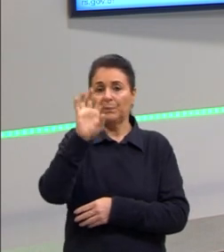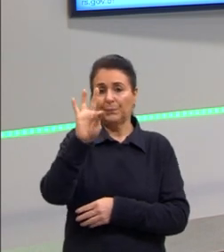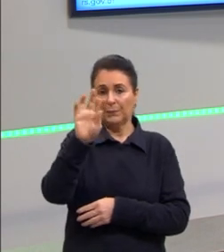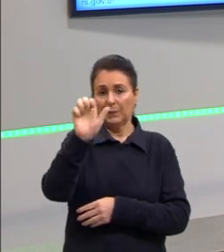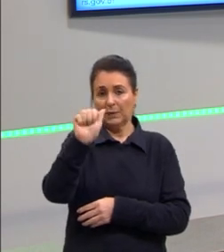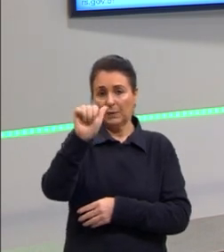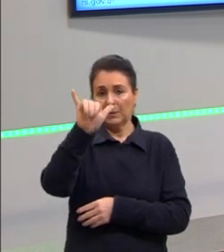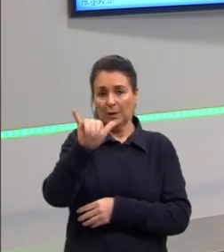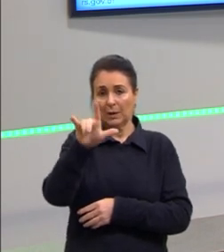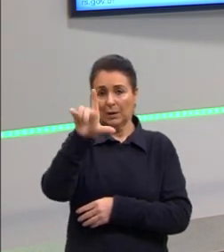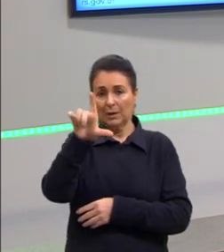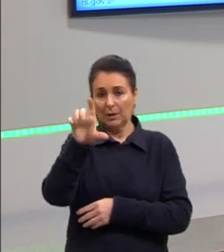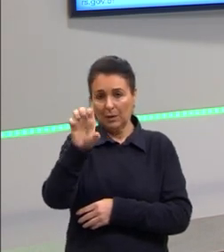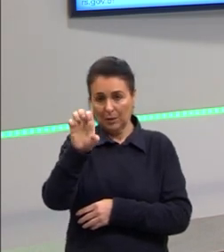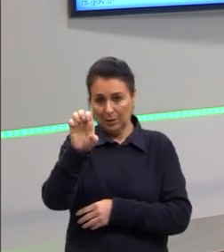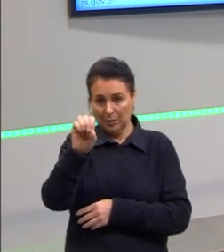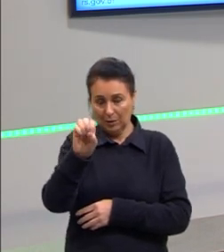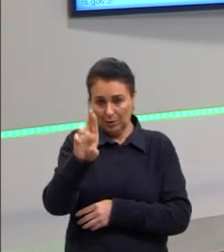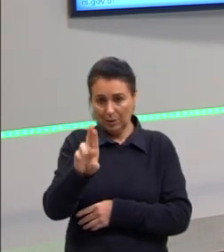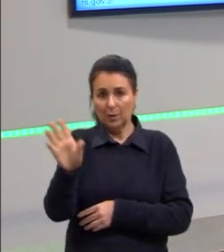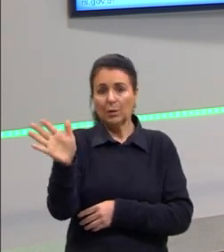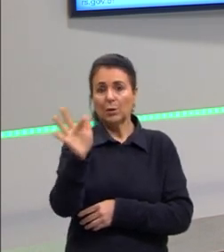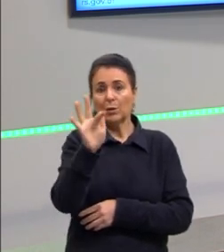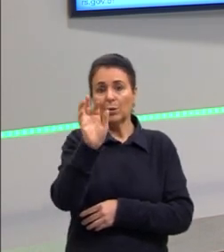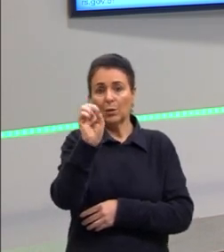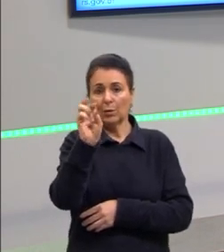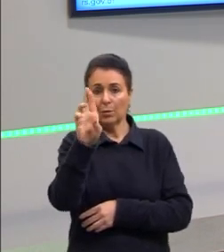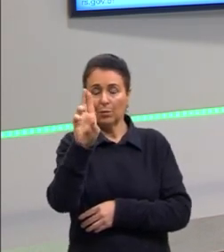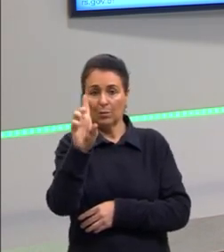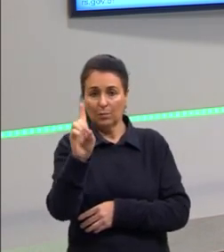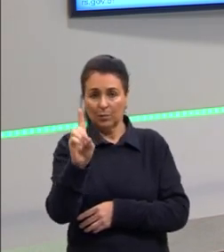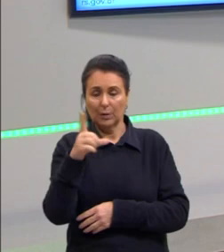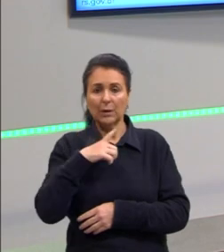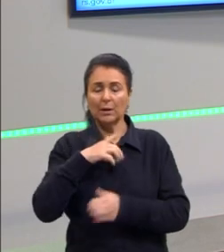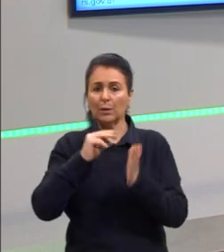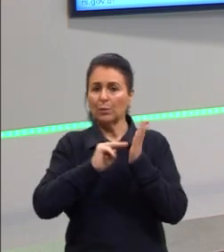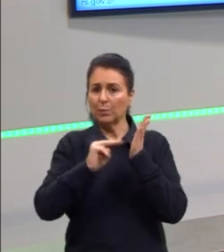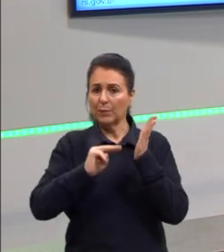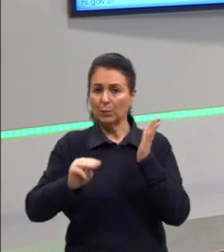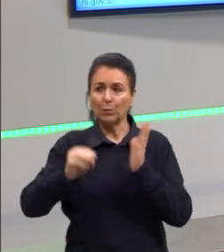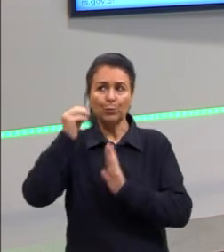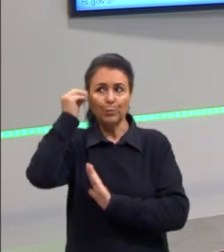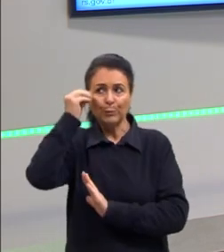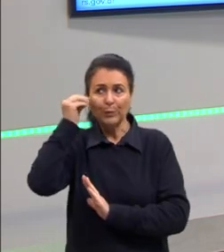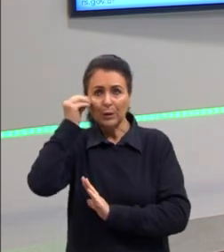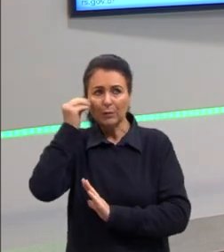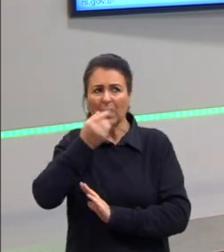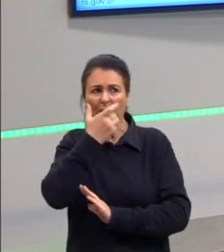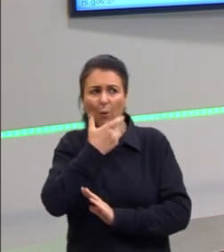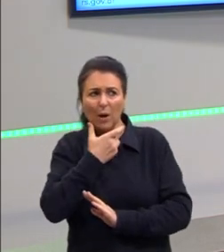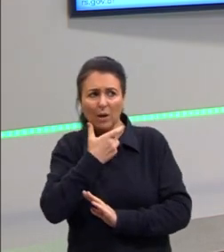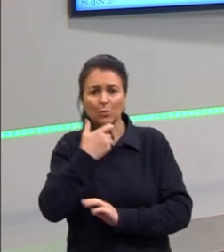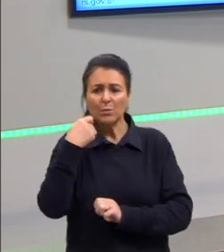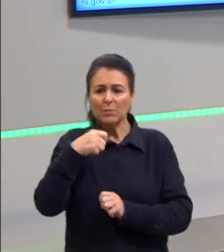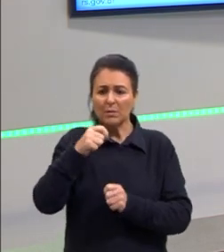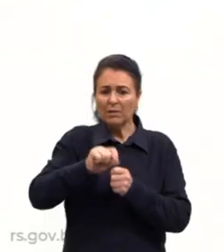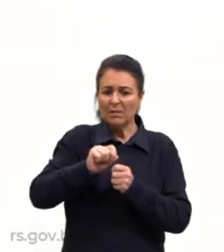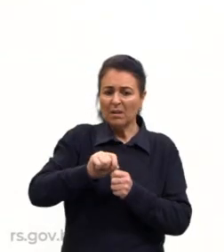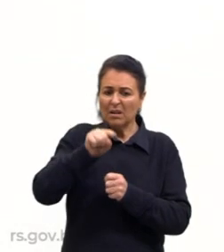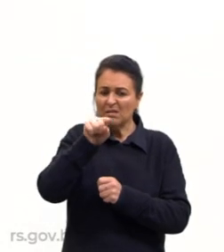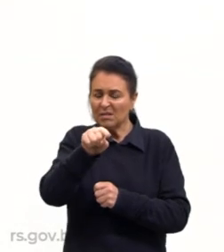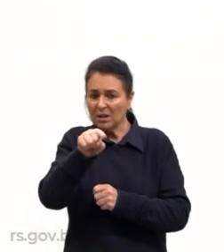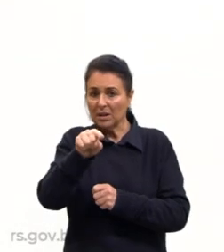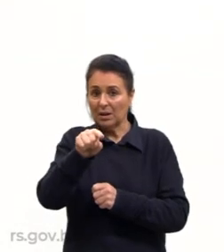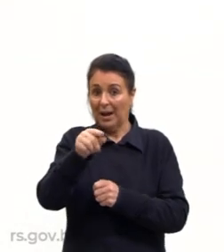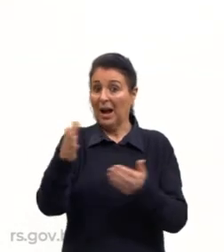ele tem aquela substituição do método empírico, que é método empírico, quer dizer, ah, eu acho que é assim, e vai indo. Não, agora tu tem o